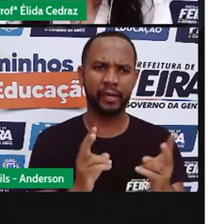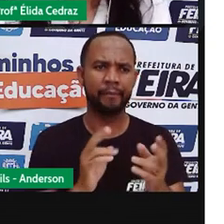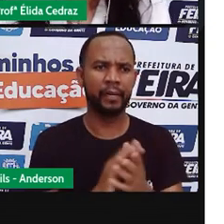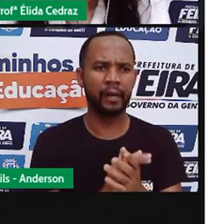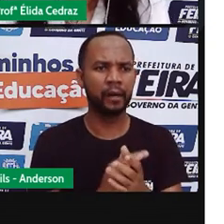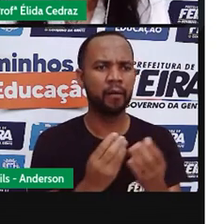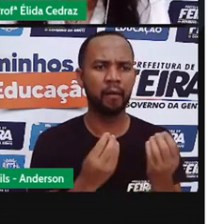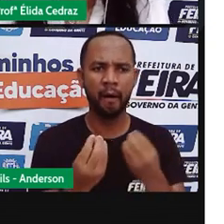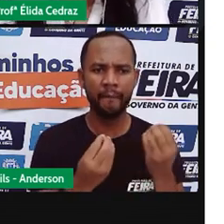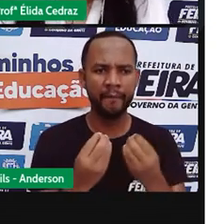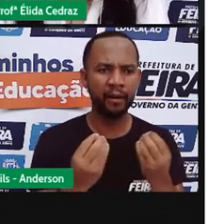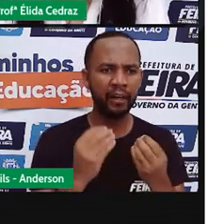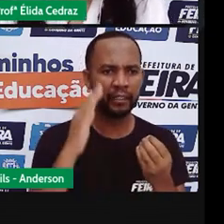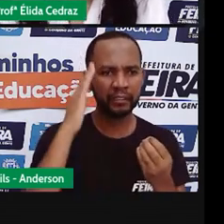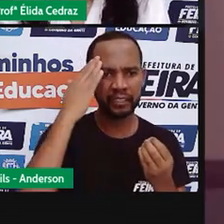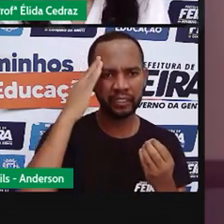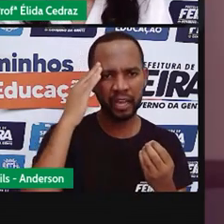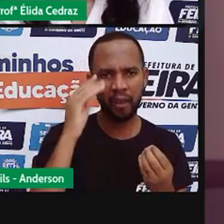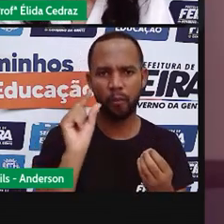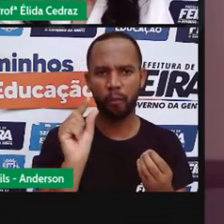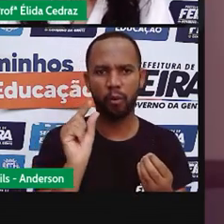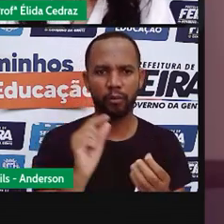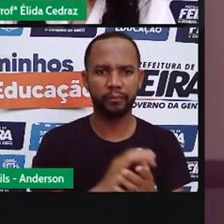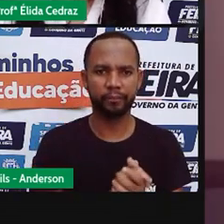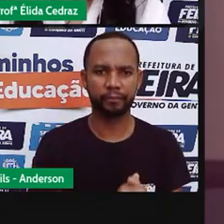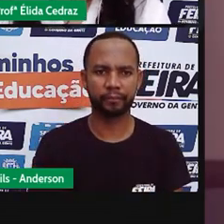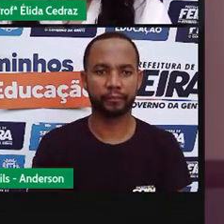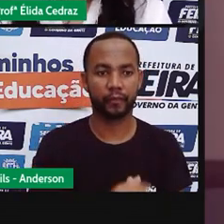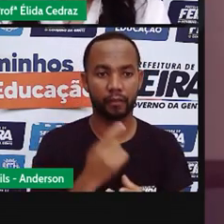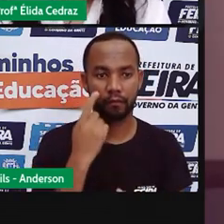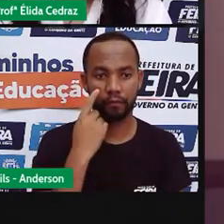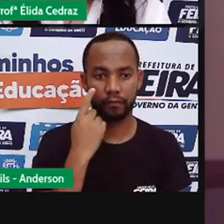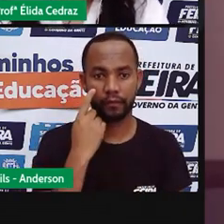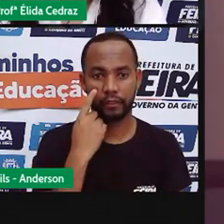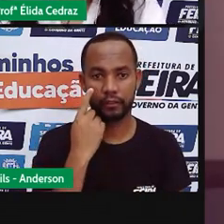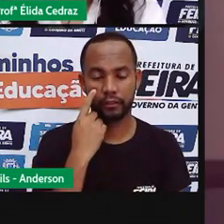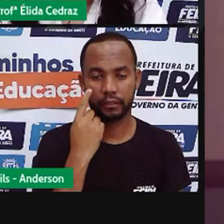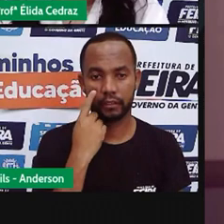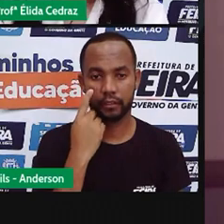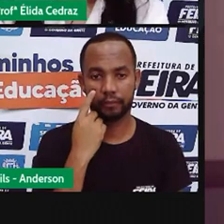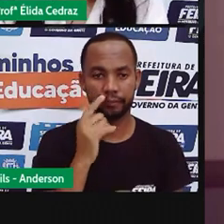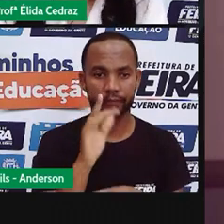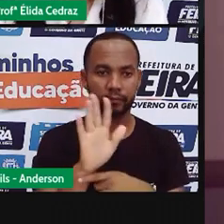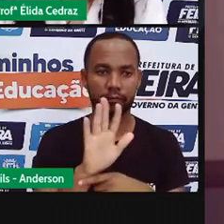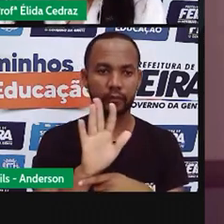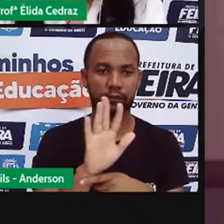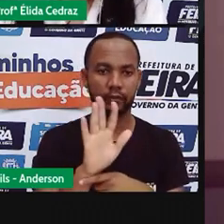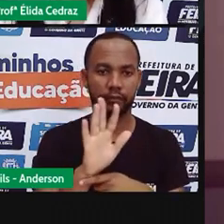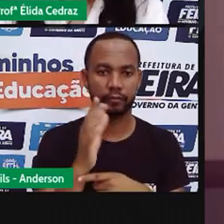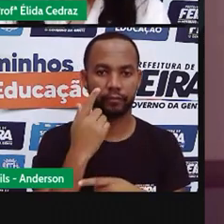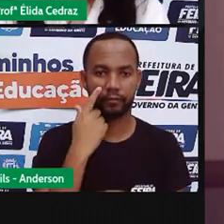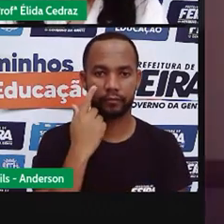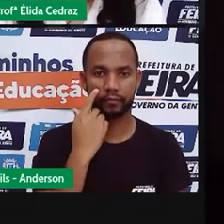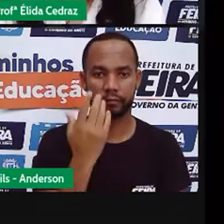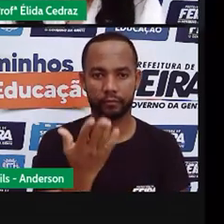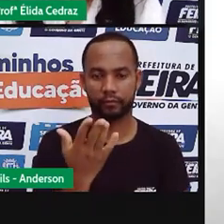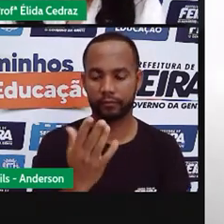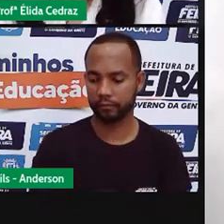entender um pouco mais sobre isso. E você vai assistir esse vídeo.